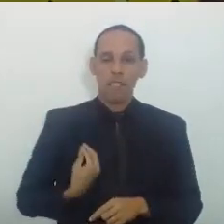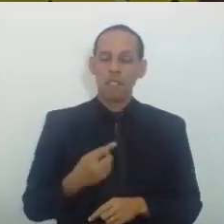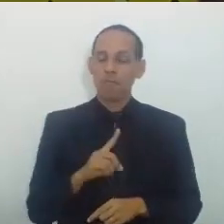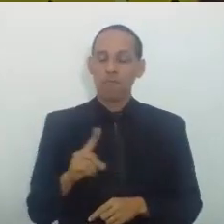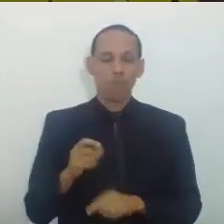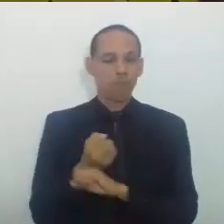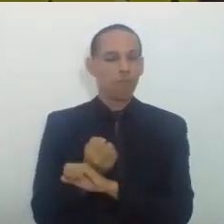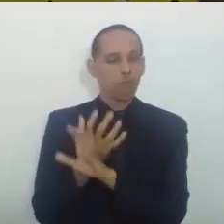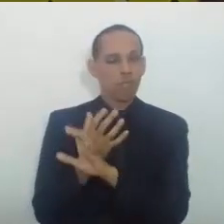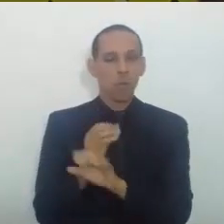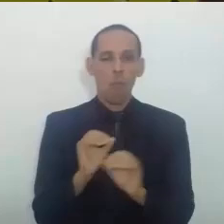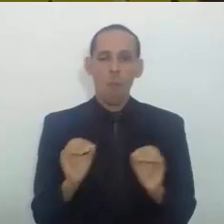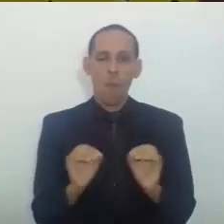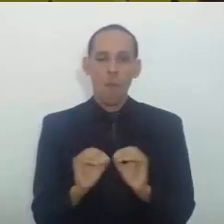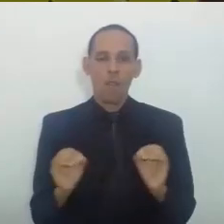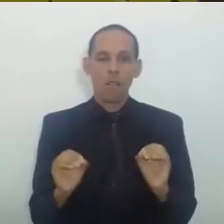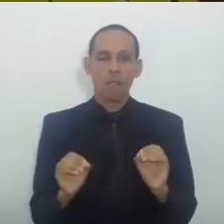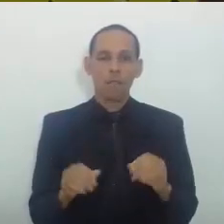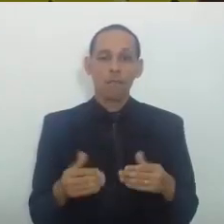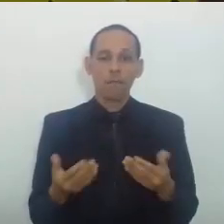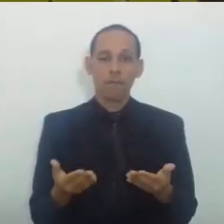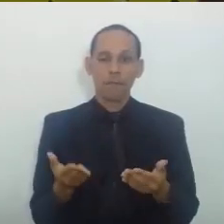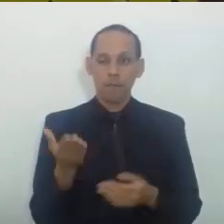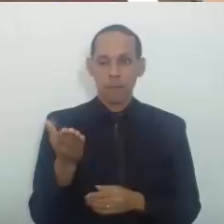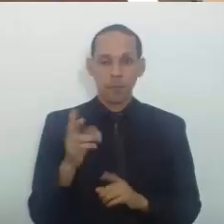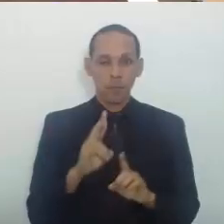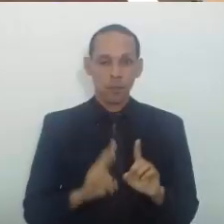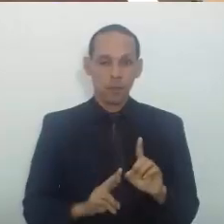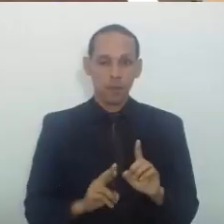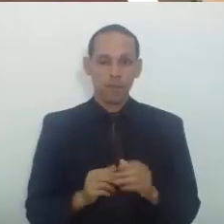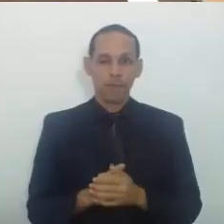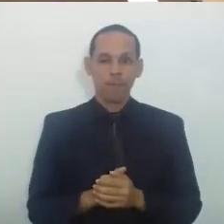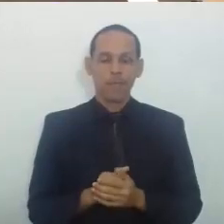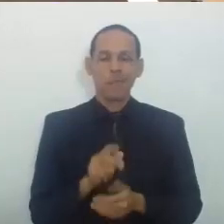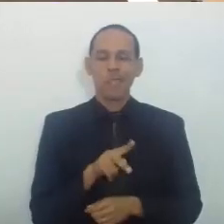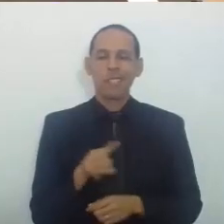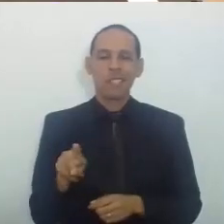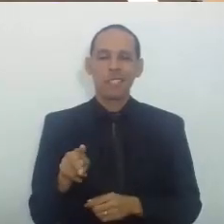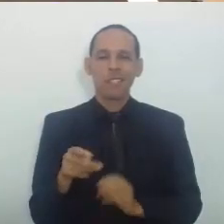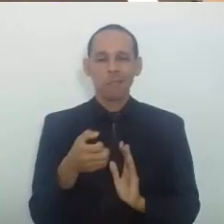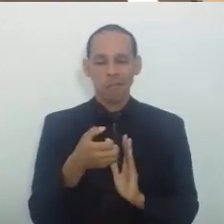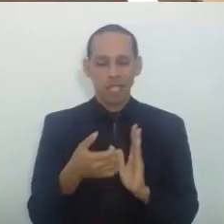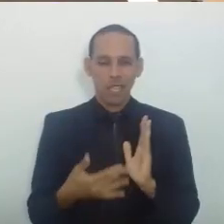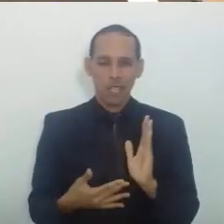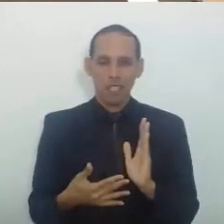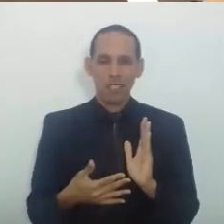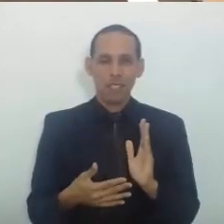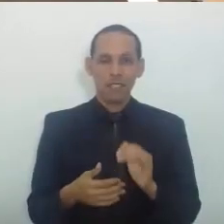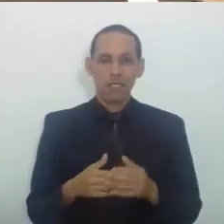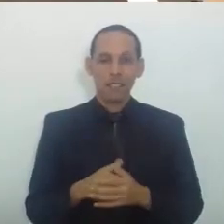Então, vamos às discussões com a palavra o relator Sr. Presidente, a matéria é conhecida